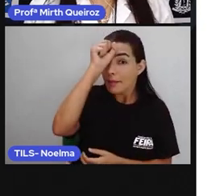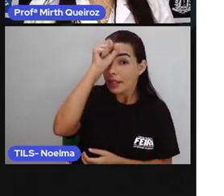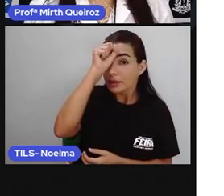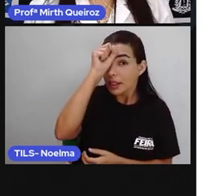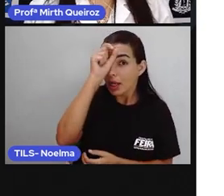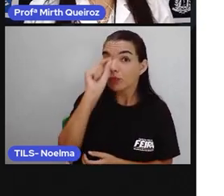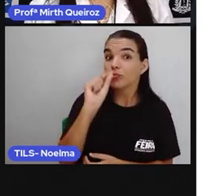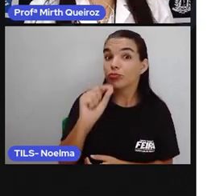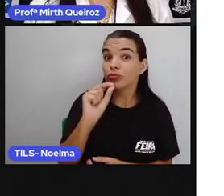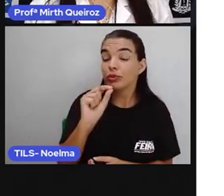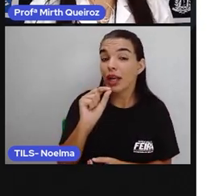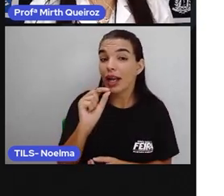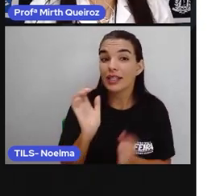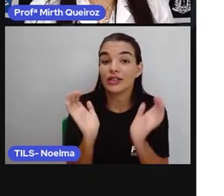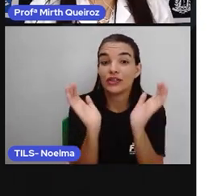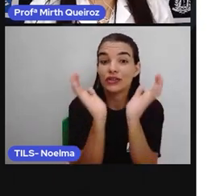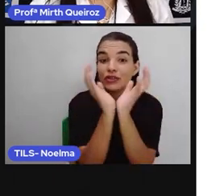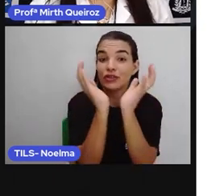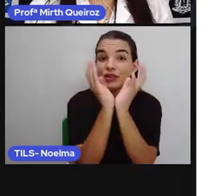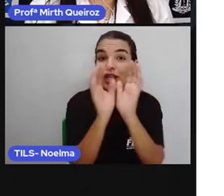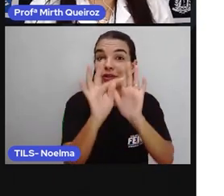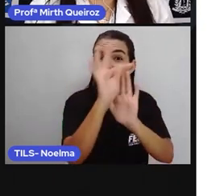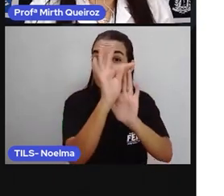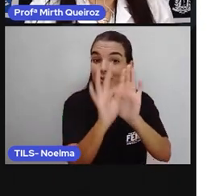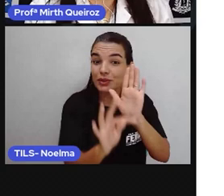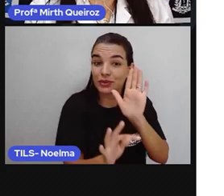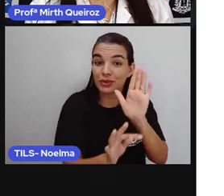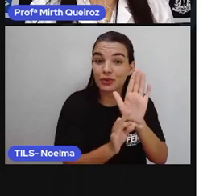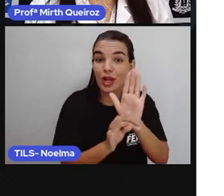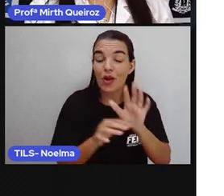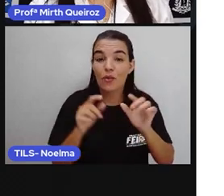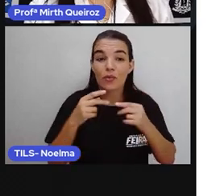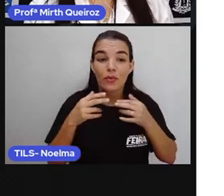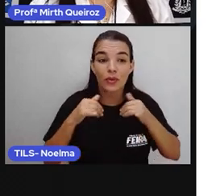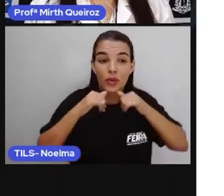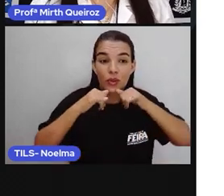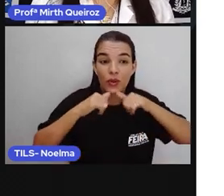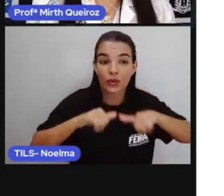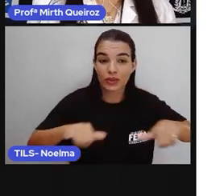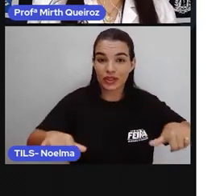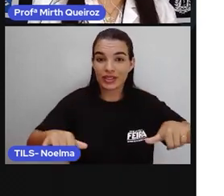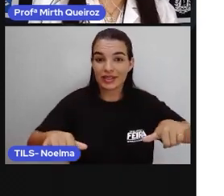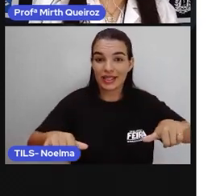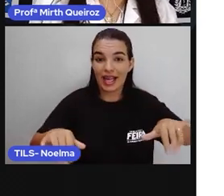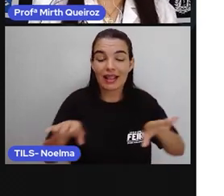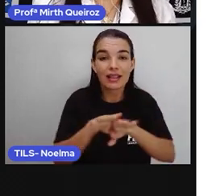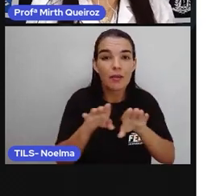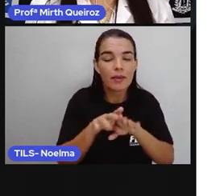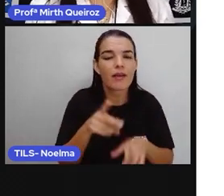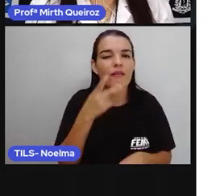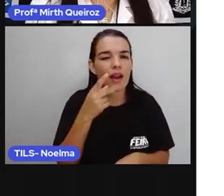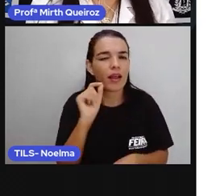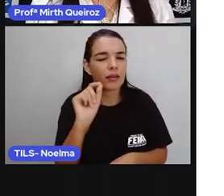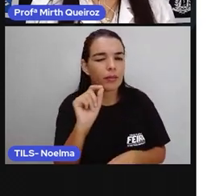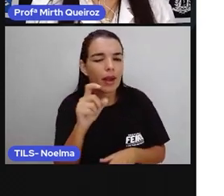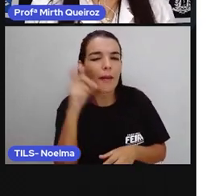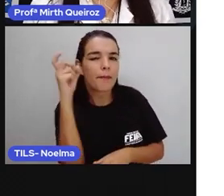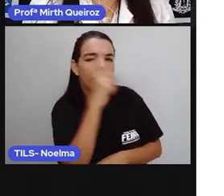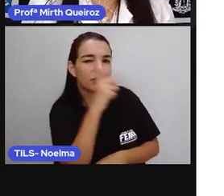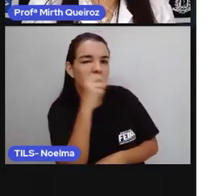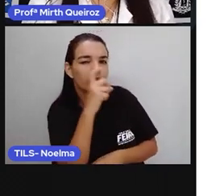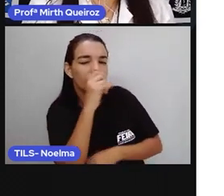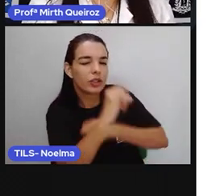aprender mais sobre o gênero textual notícia e também vamos falar aí um pouquinho sobre as fake